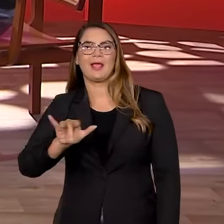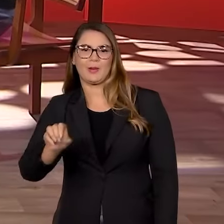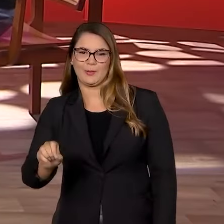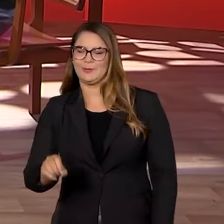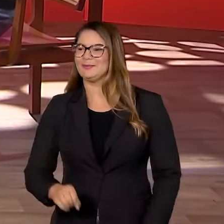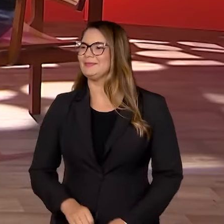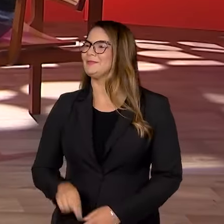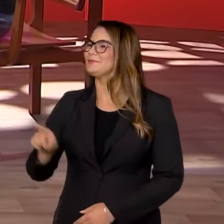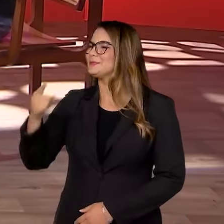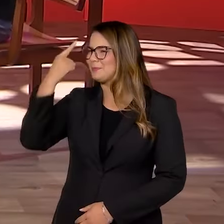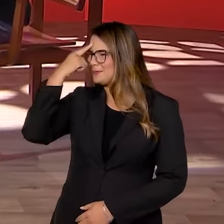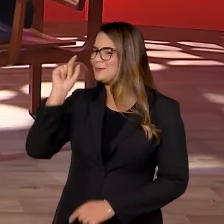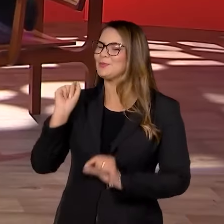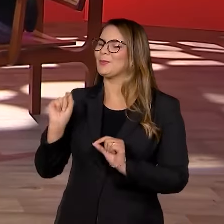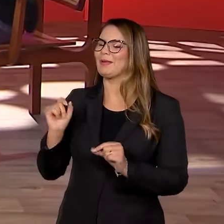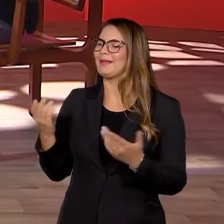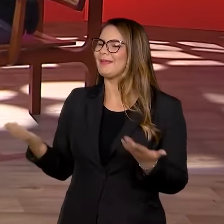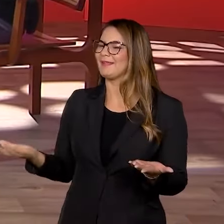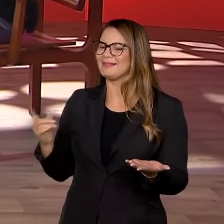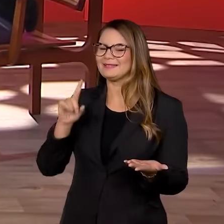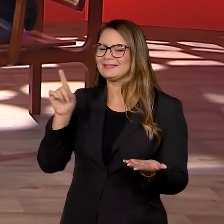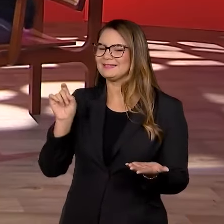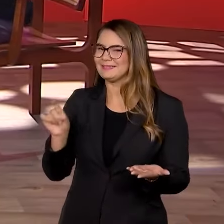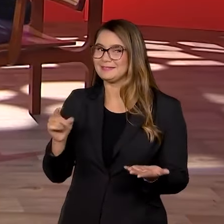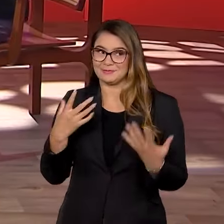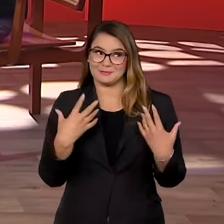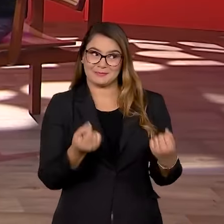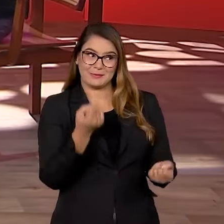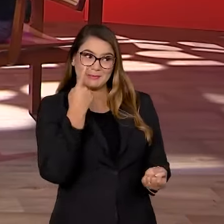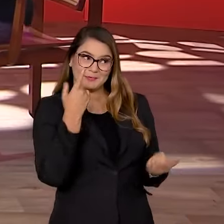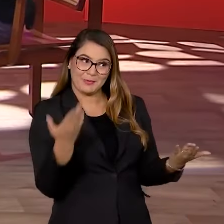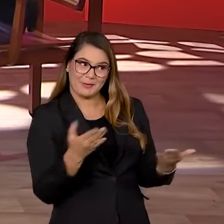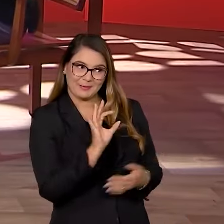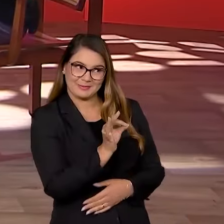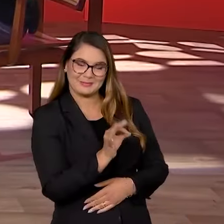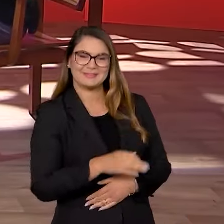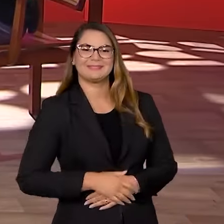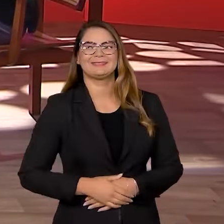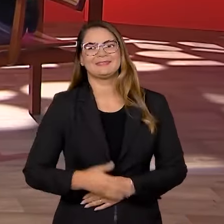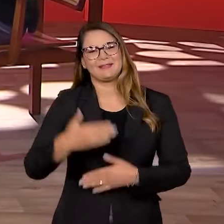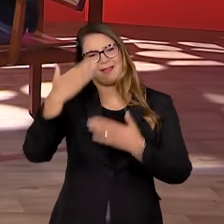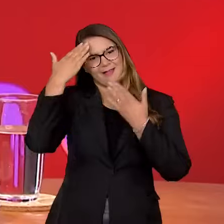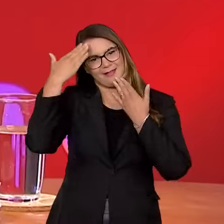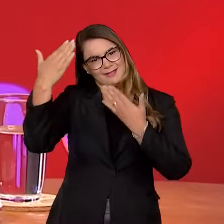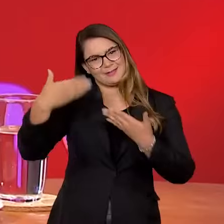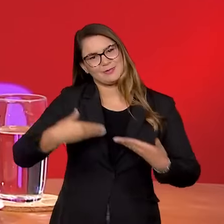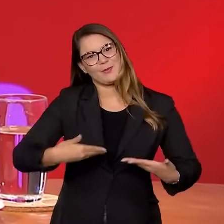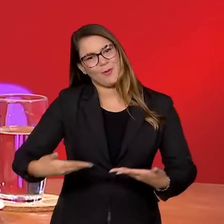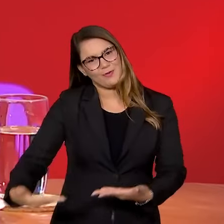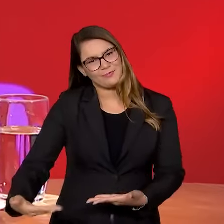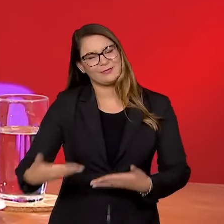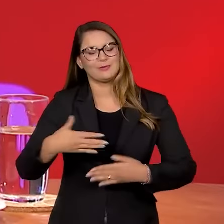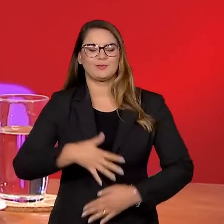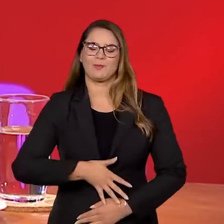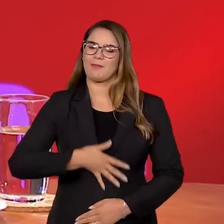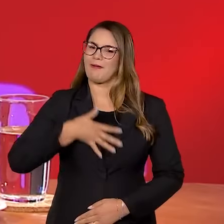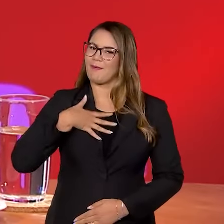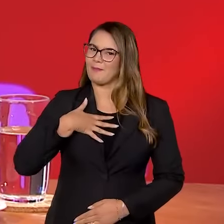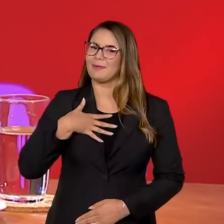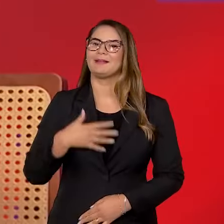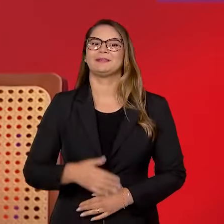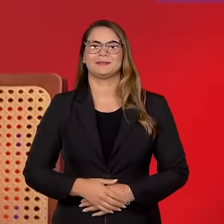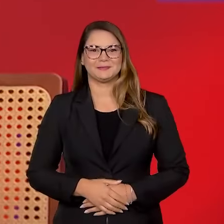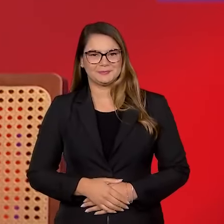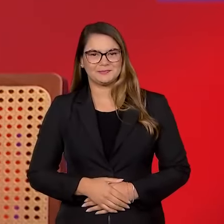Boa noite, obrigado. O que você pensa será Marco Aurélio de Carvalho? Bom, vamos descobrir hoje, né? Primeiro, te agradecer pelo convite, é alegria, é honra. Imagino, muito